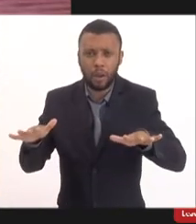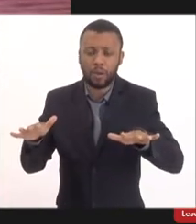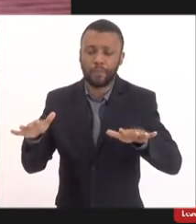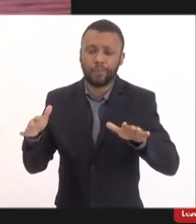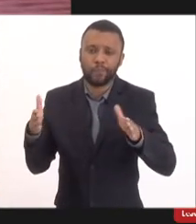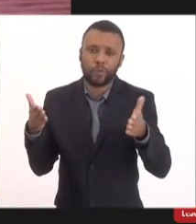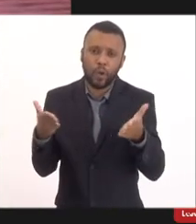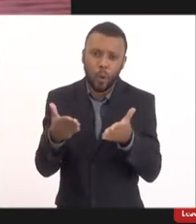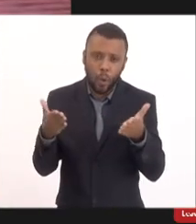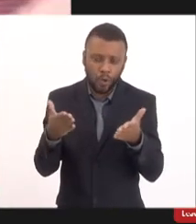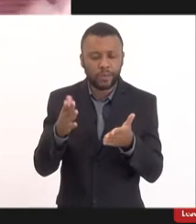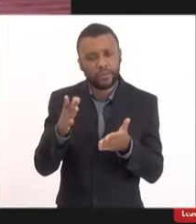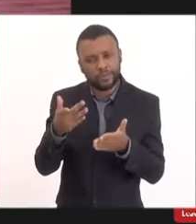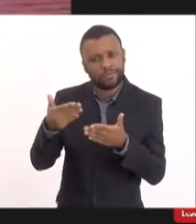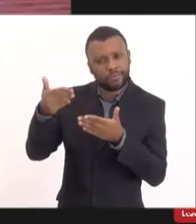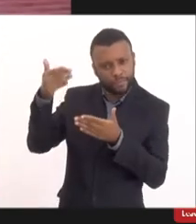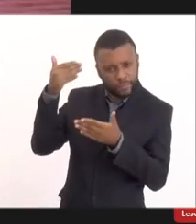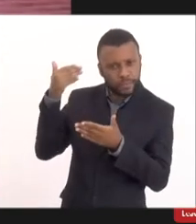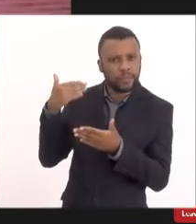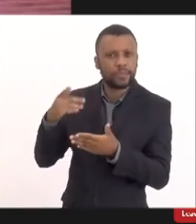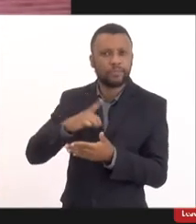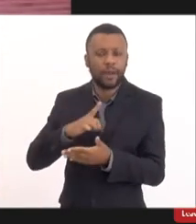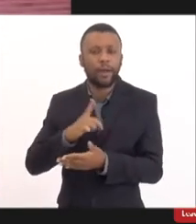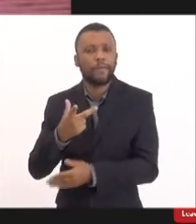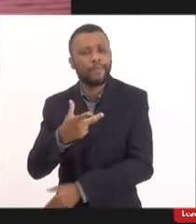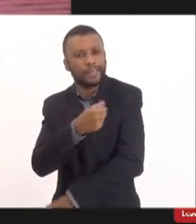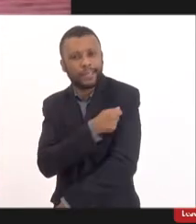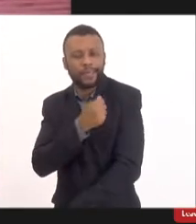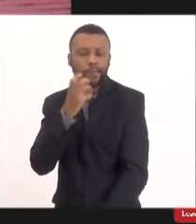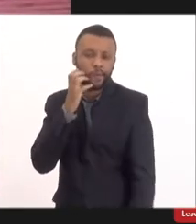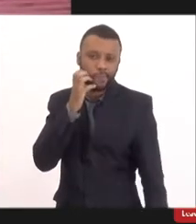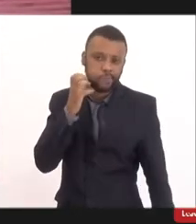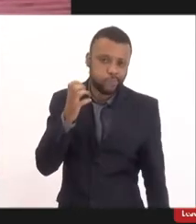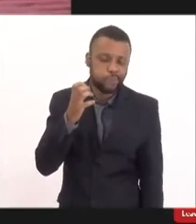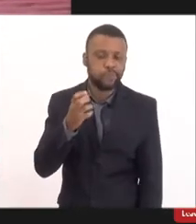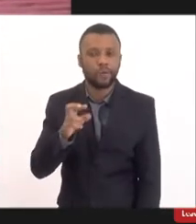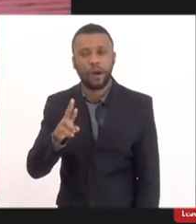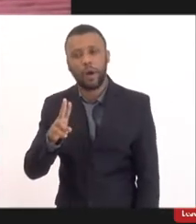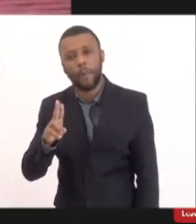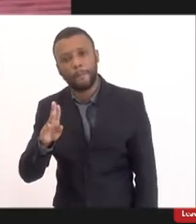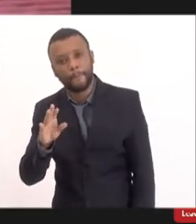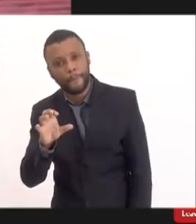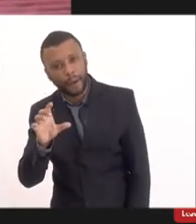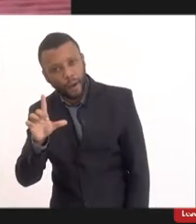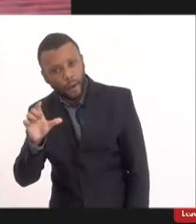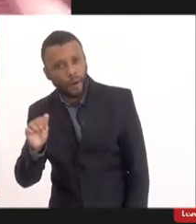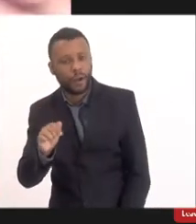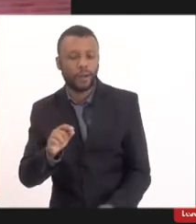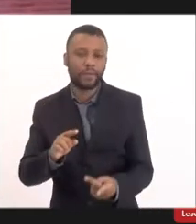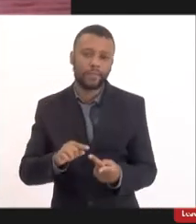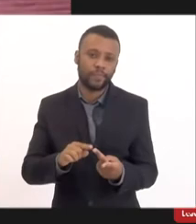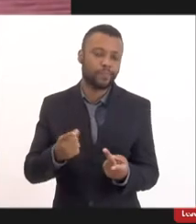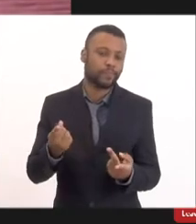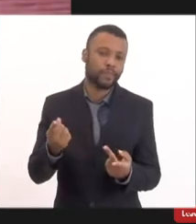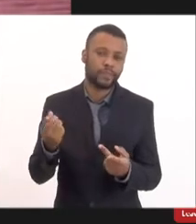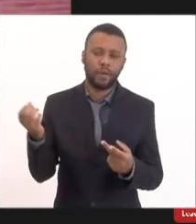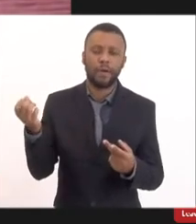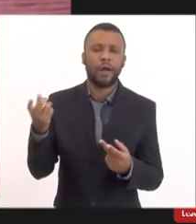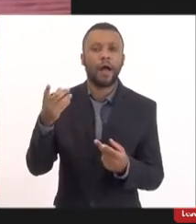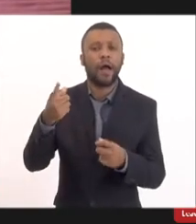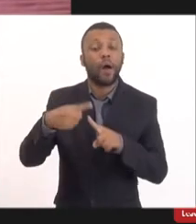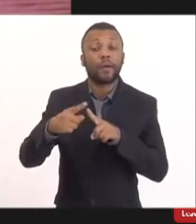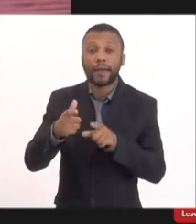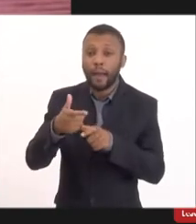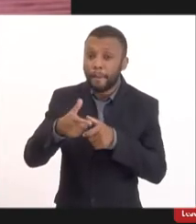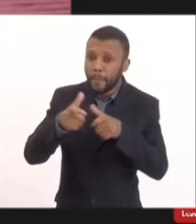vacinas importantes como sarampo cachumba e rubel estão despegando porque as pessoas estão colocando no mesmo cesto né